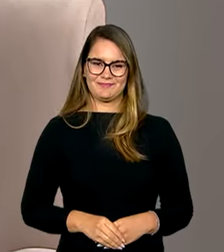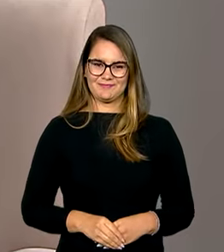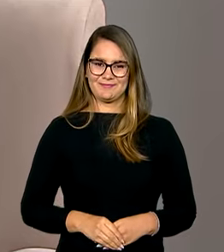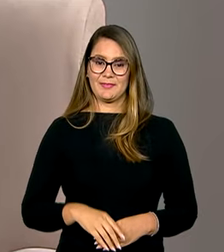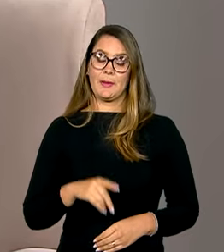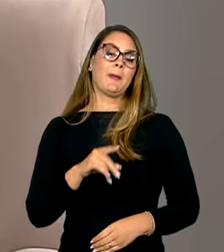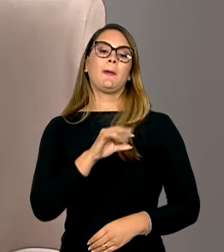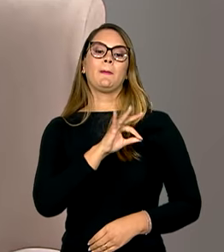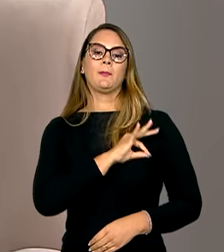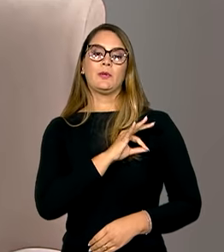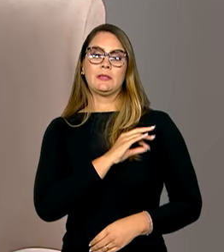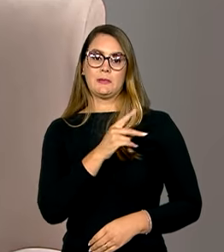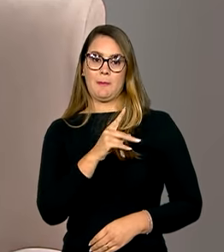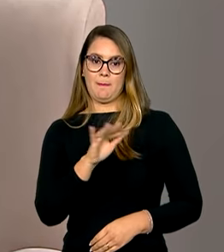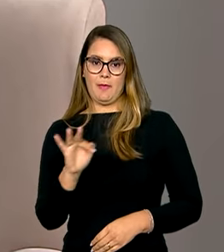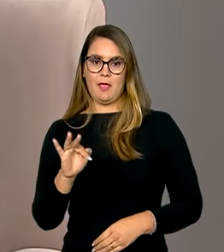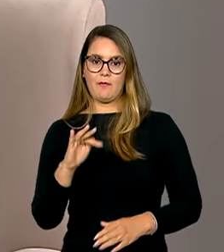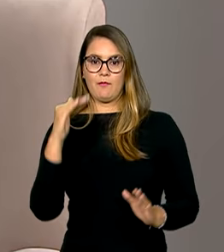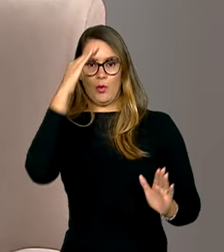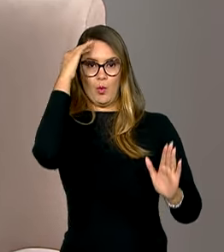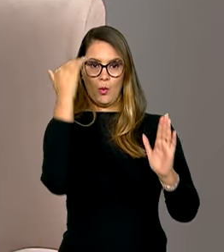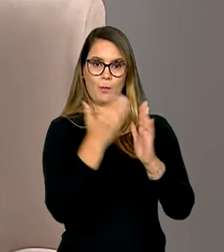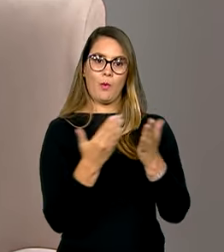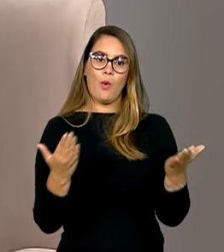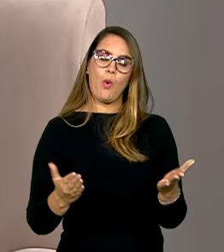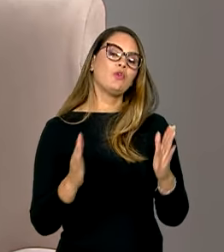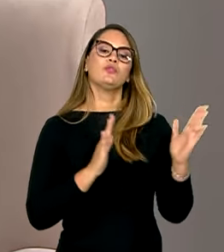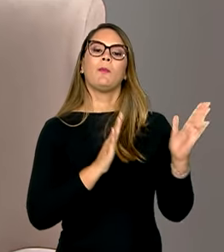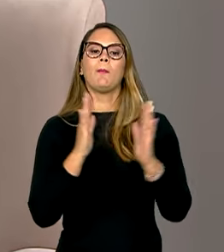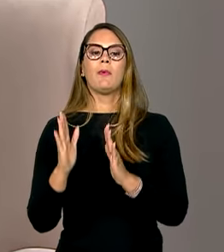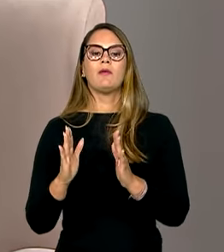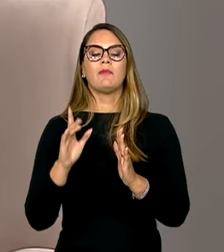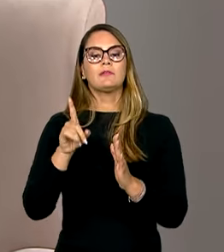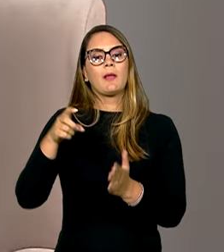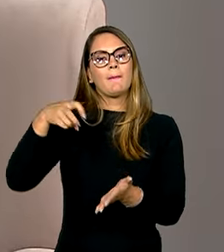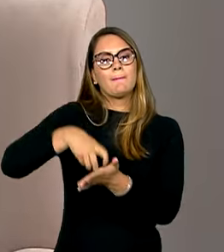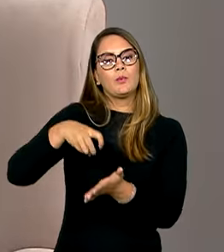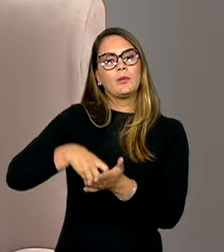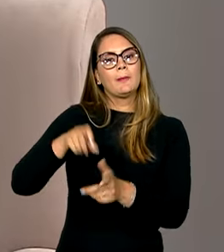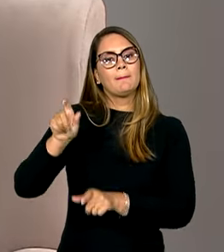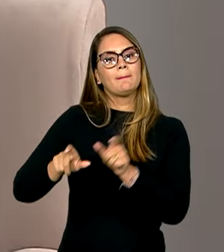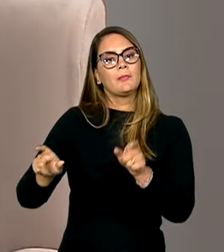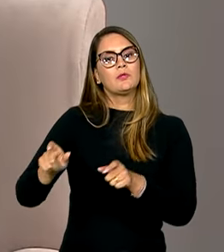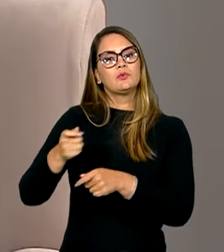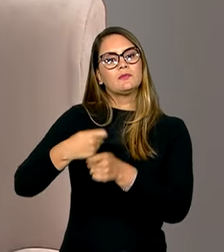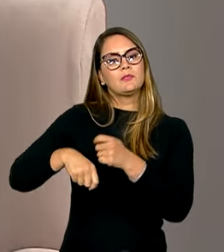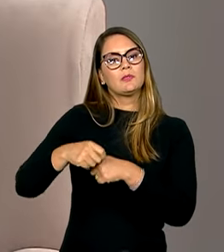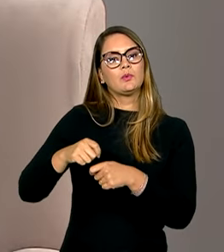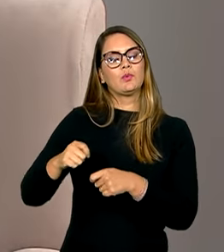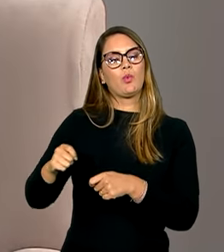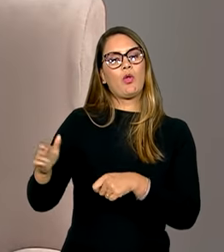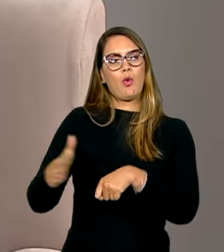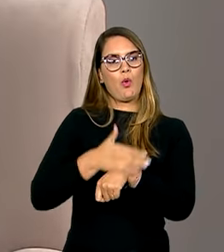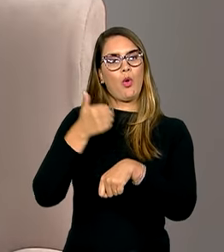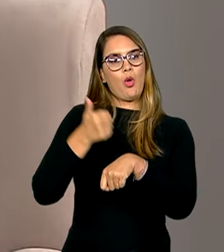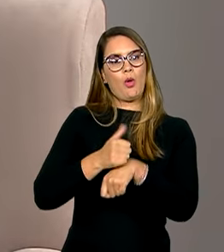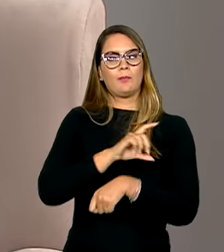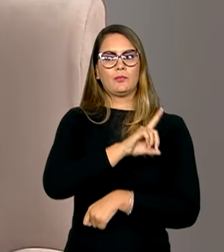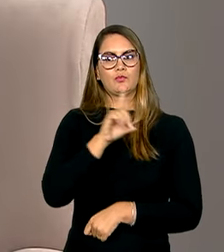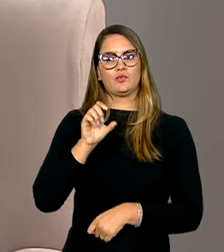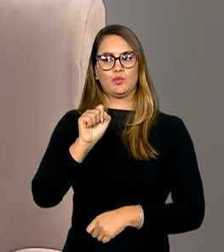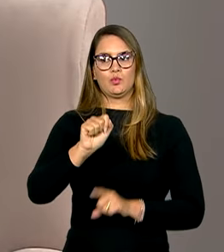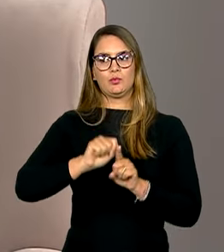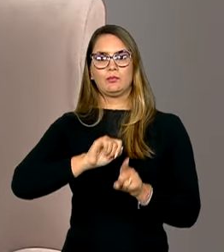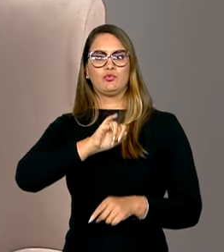A Polícia Federal cumpriu hoje mais uma fase da operação que visa punir participantes e financiadores dos atos golpistas de 8 de